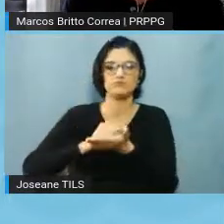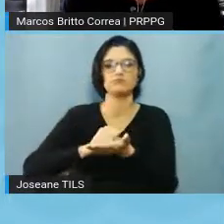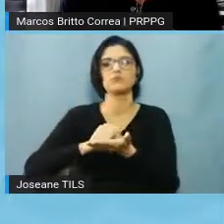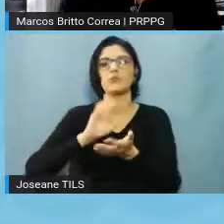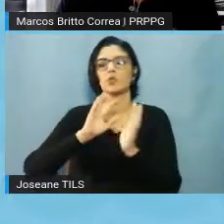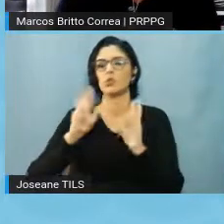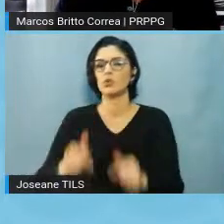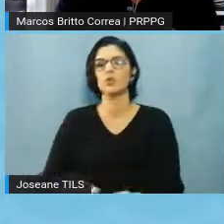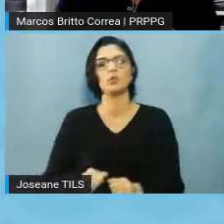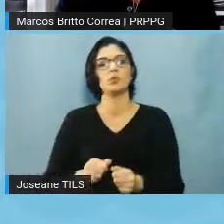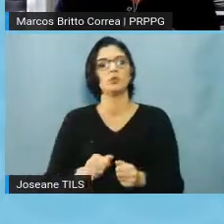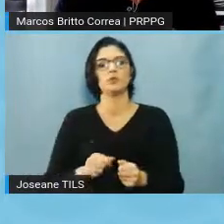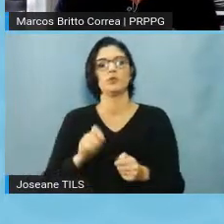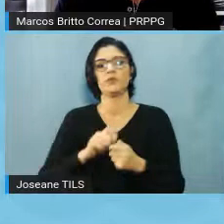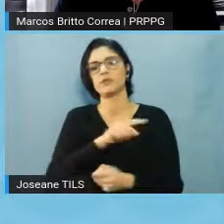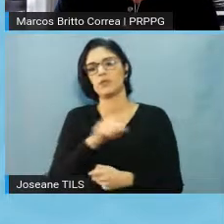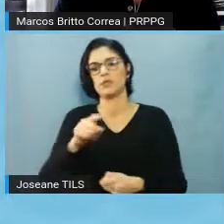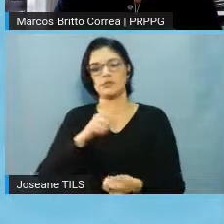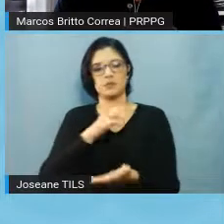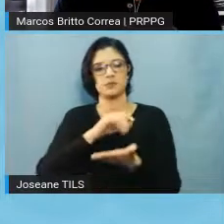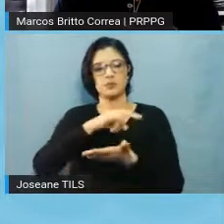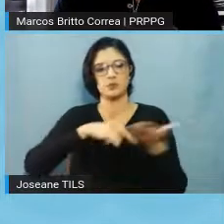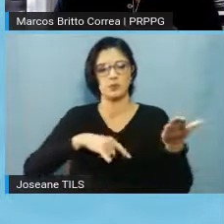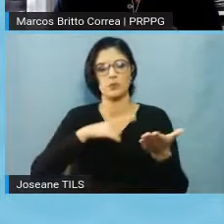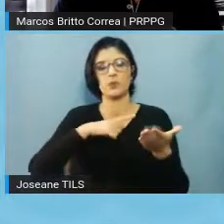publicamente disponíveis.